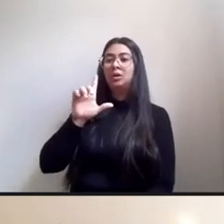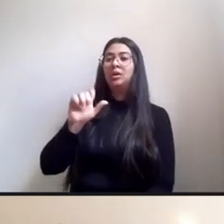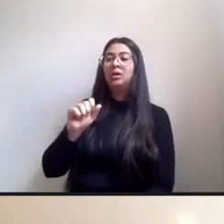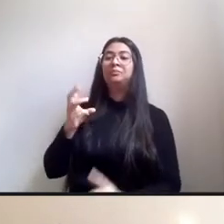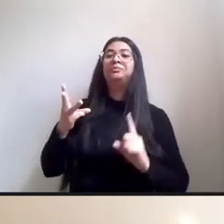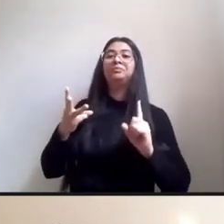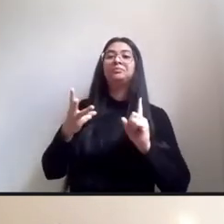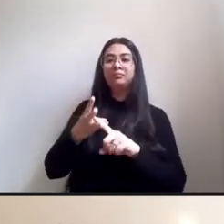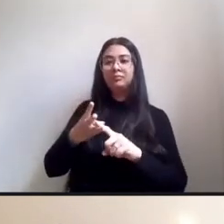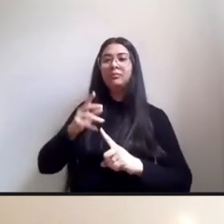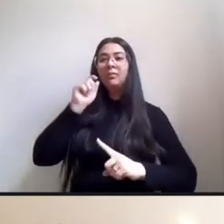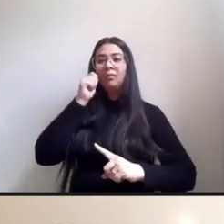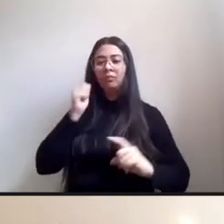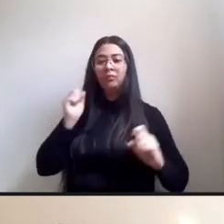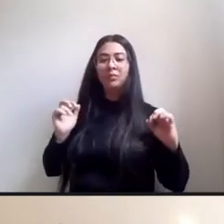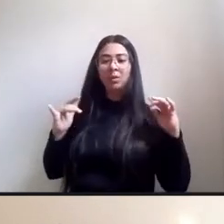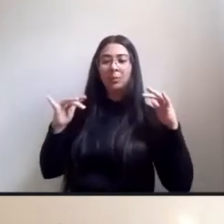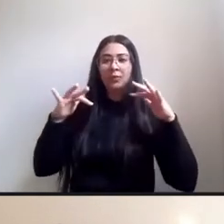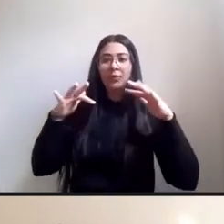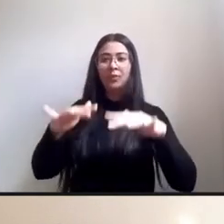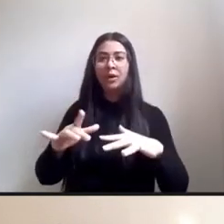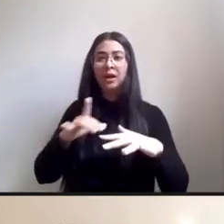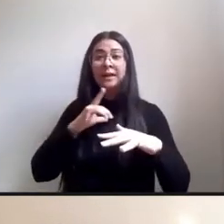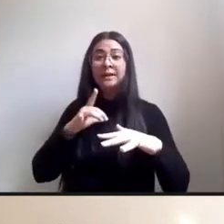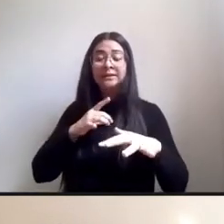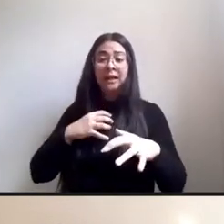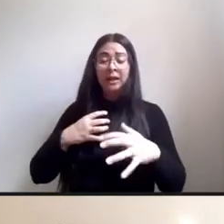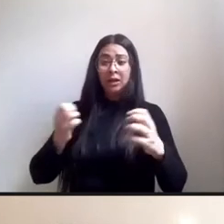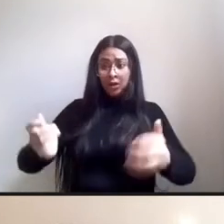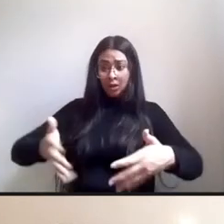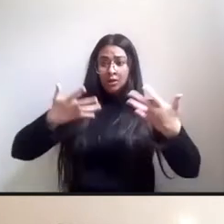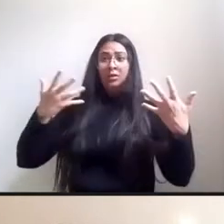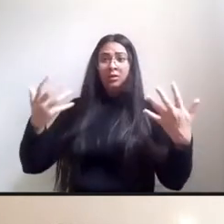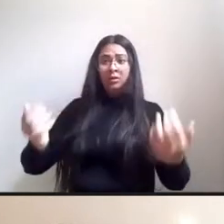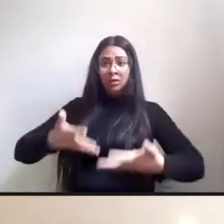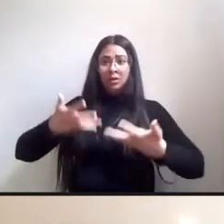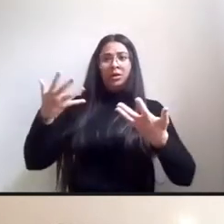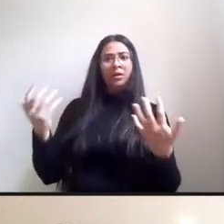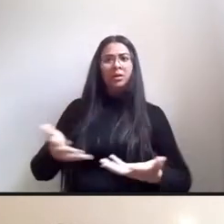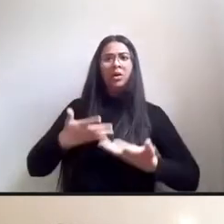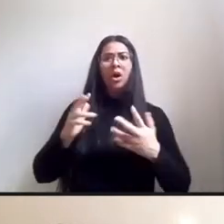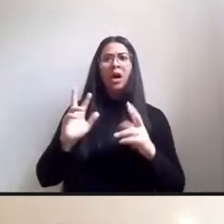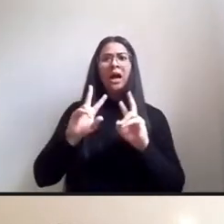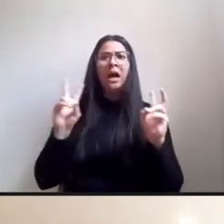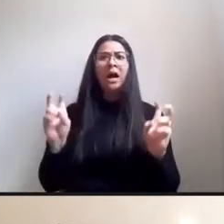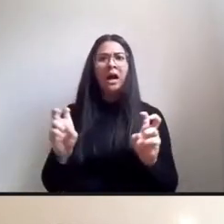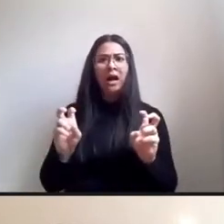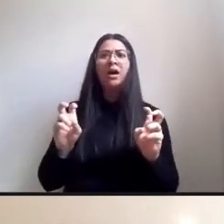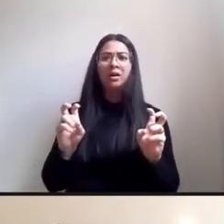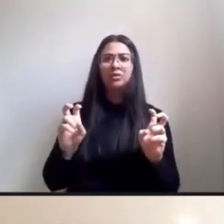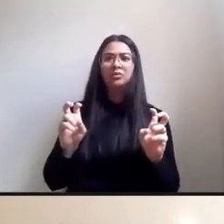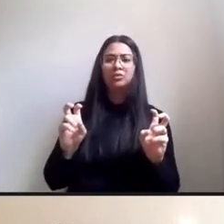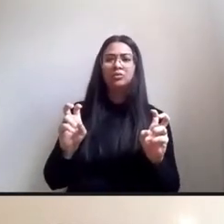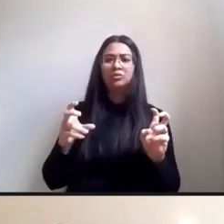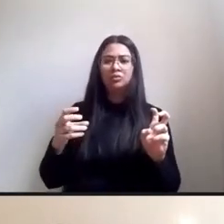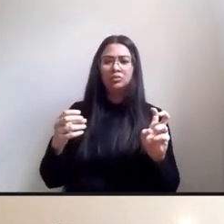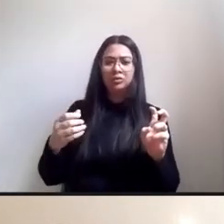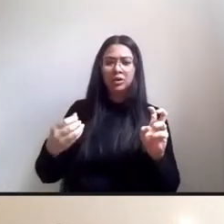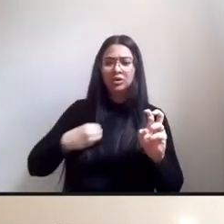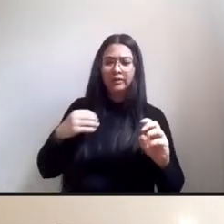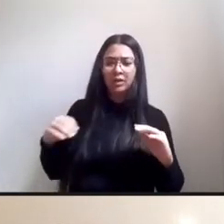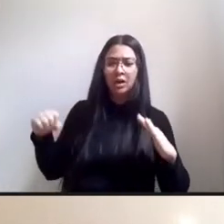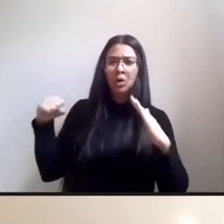interdisciplinares não necessariamente interétnicas né mas é muito interessante na minha fala de hoje por exemplo para conseguir